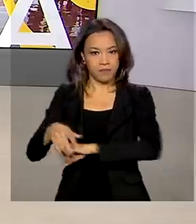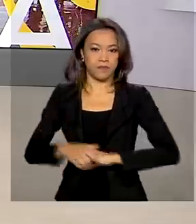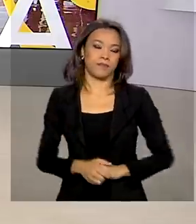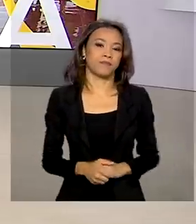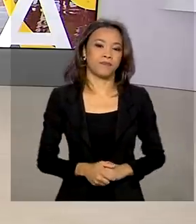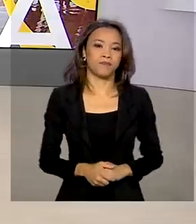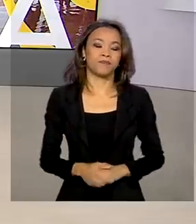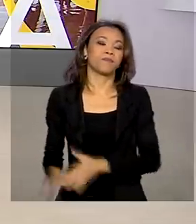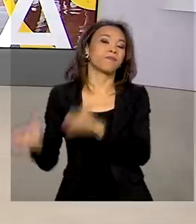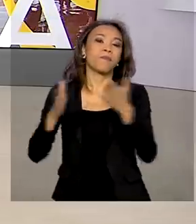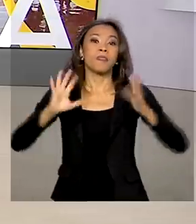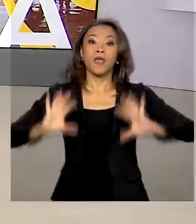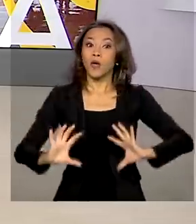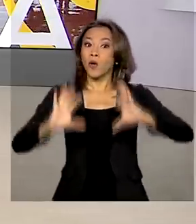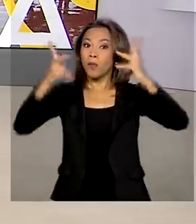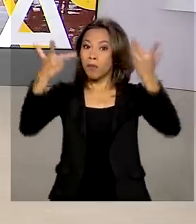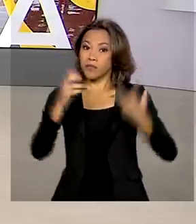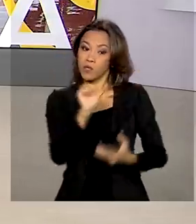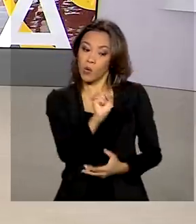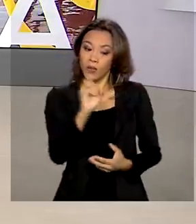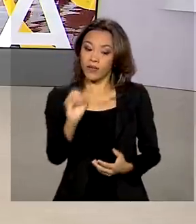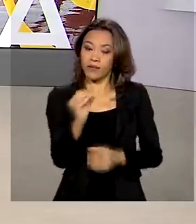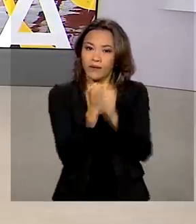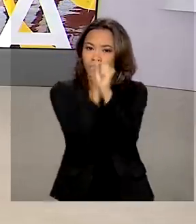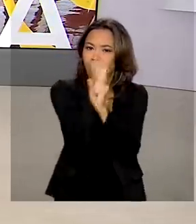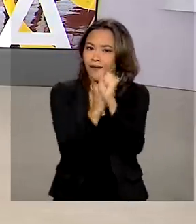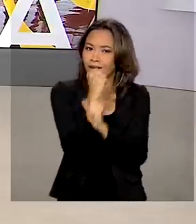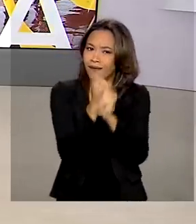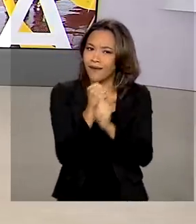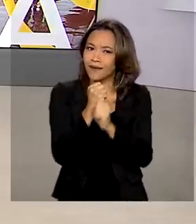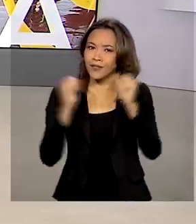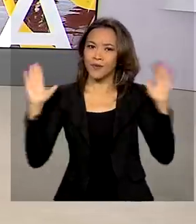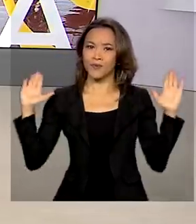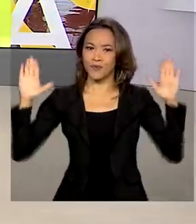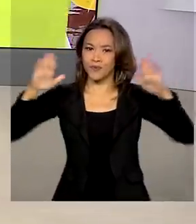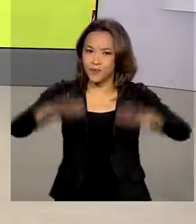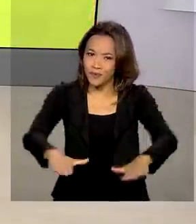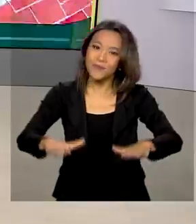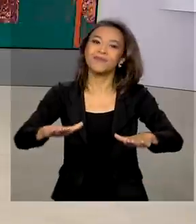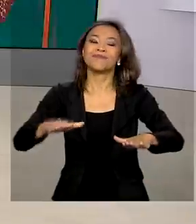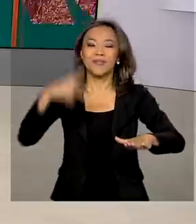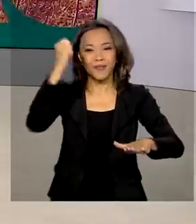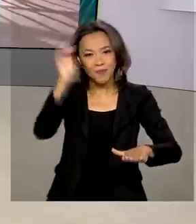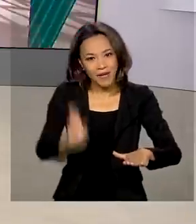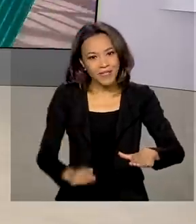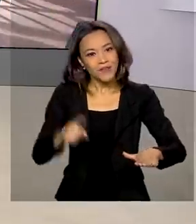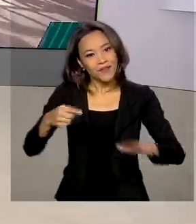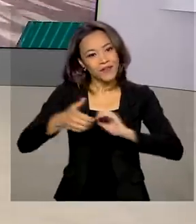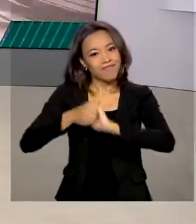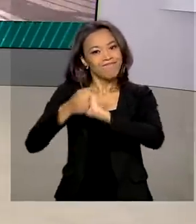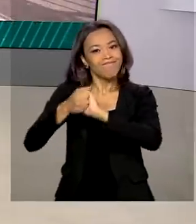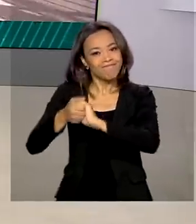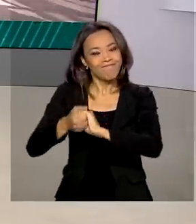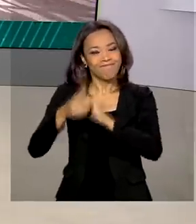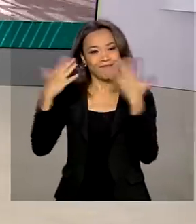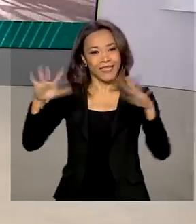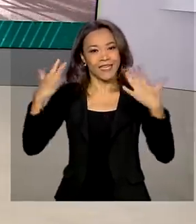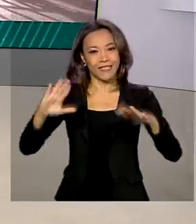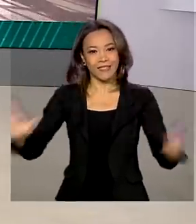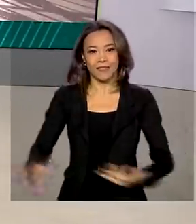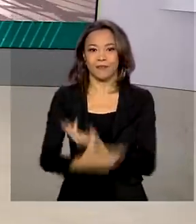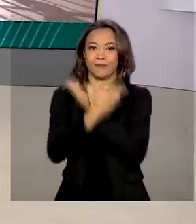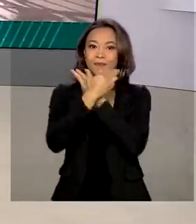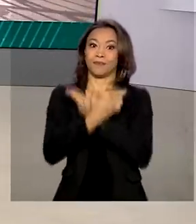A comemoração pelos 80 anos do Comando da Aeronáutica no Brasil foi marcada por agradecimentos à Força Aérea Brasileira, que está